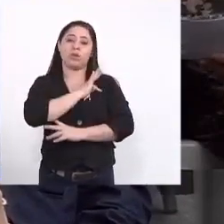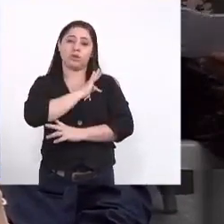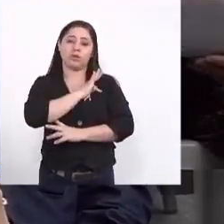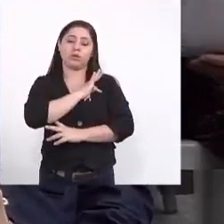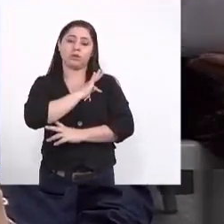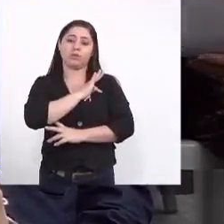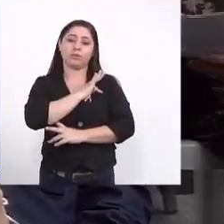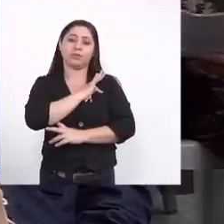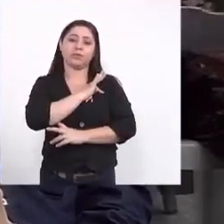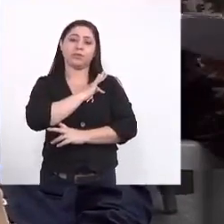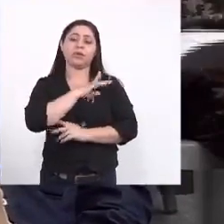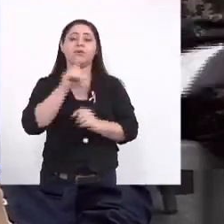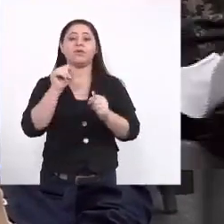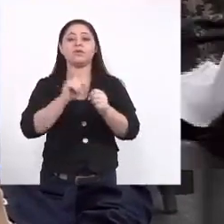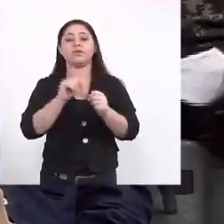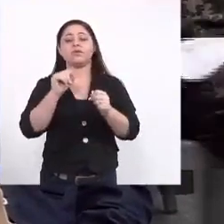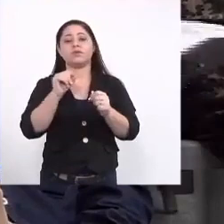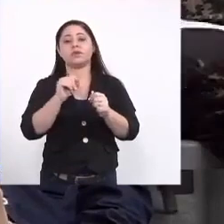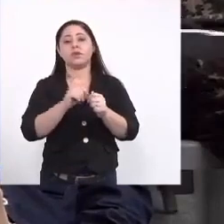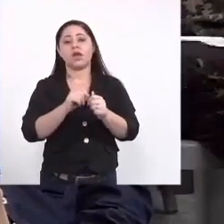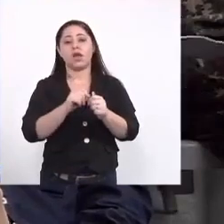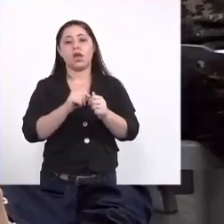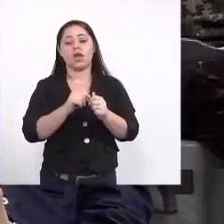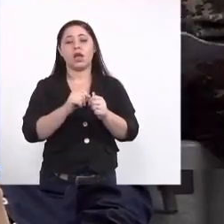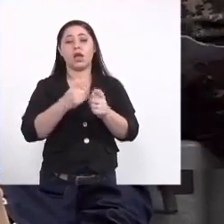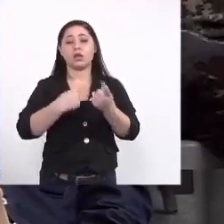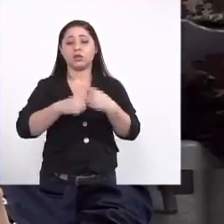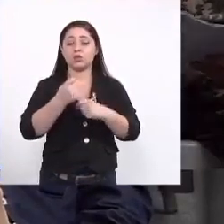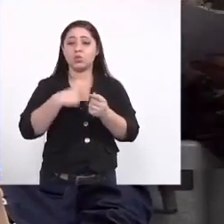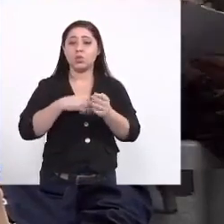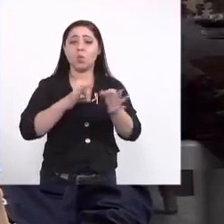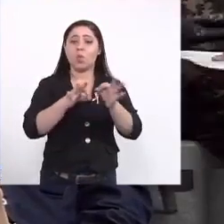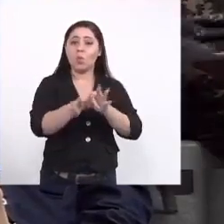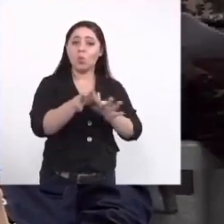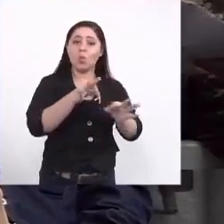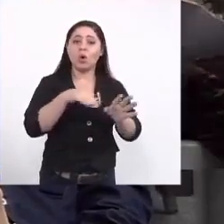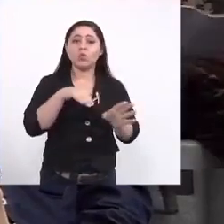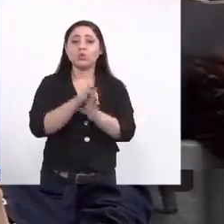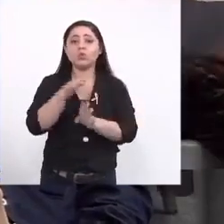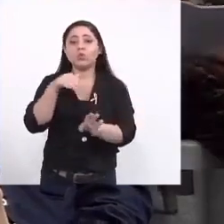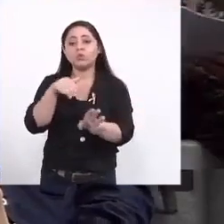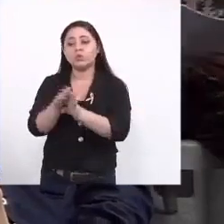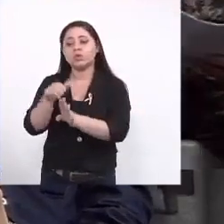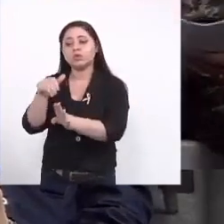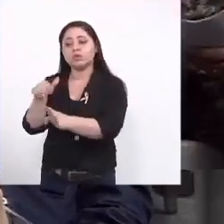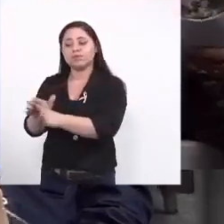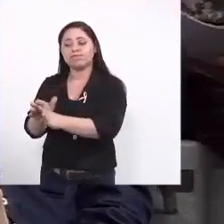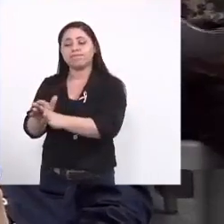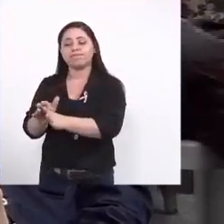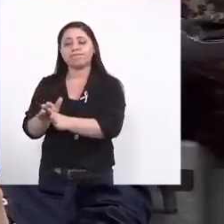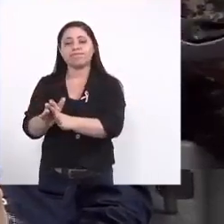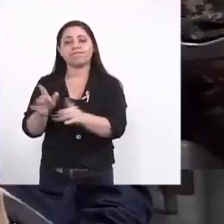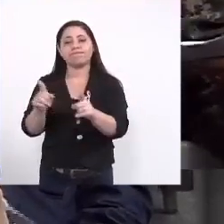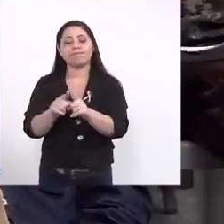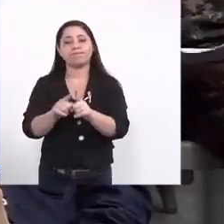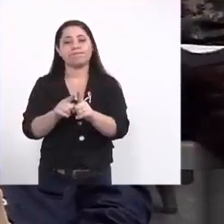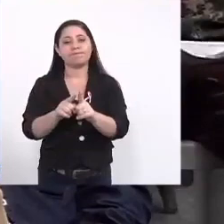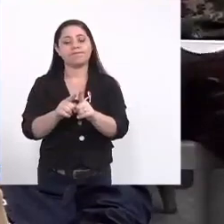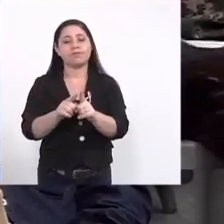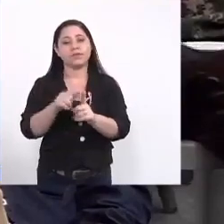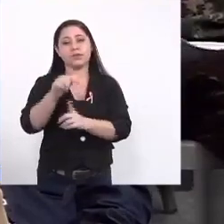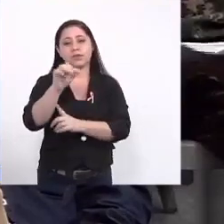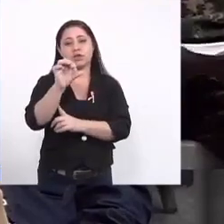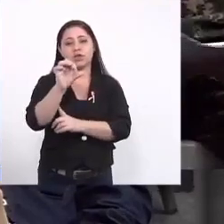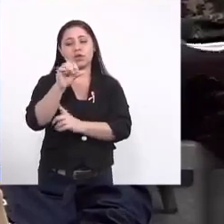eles vão fazer fazem assessoria técnica eles dão orientações então os